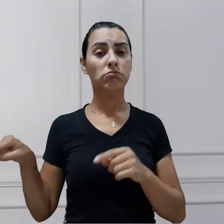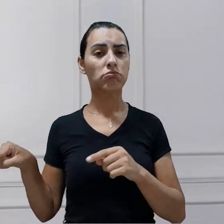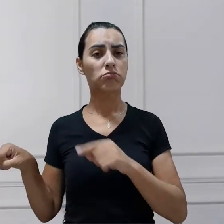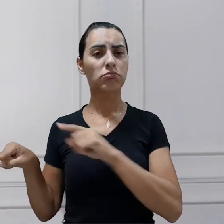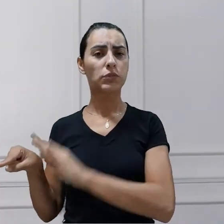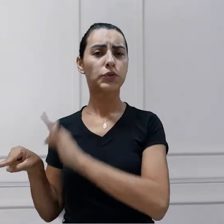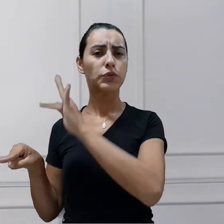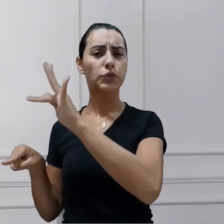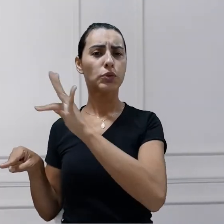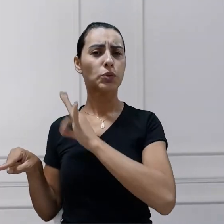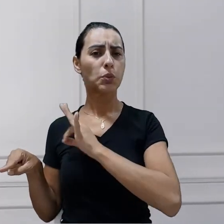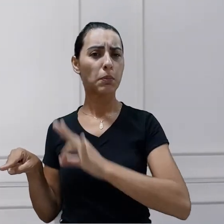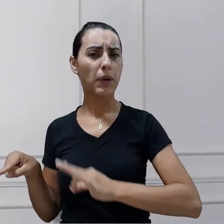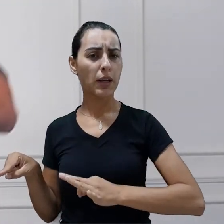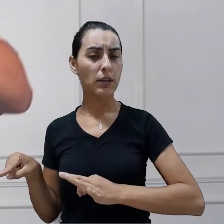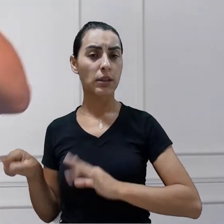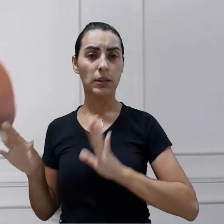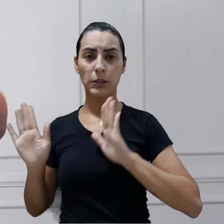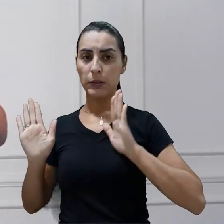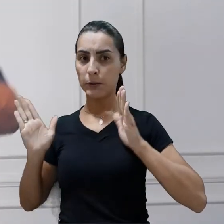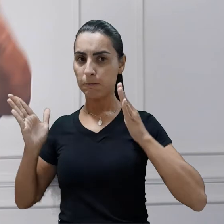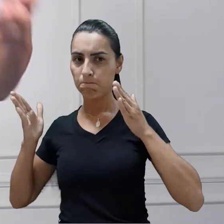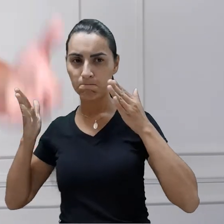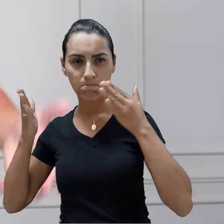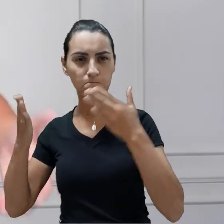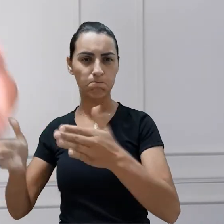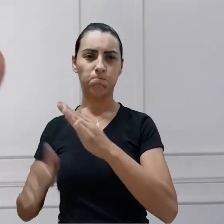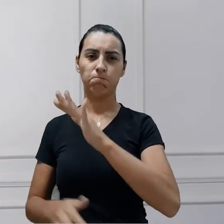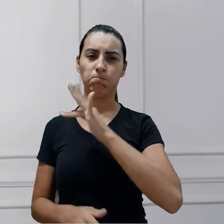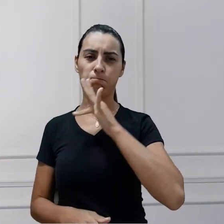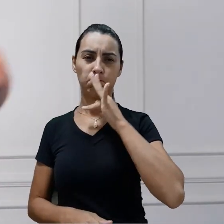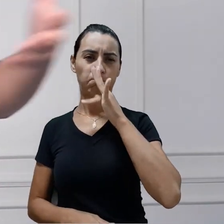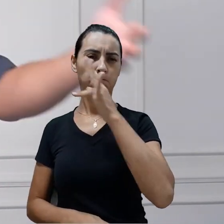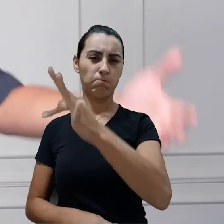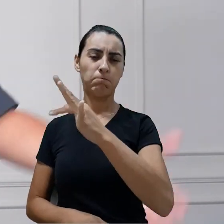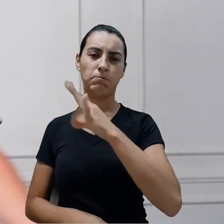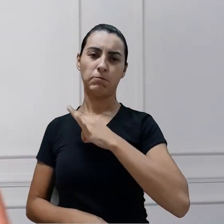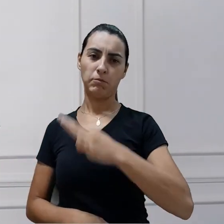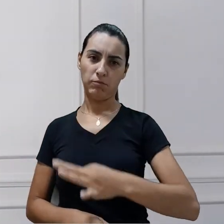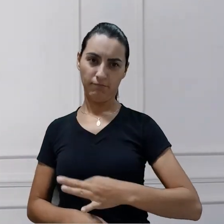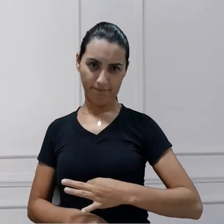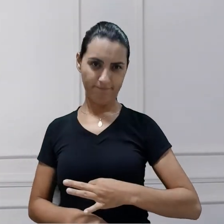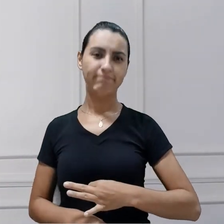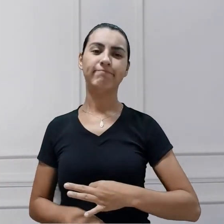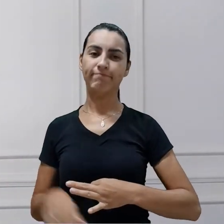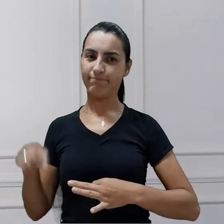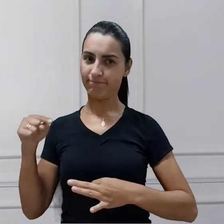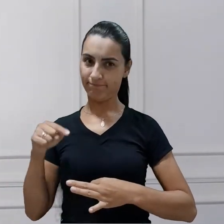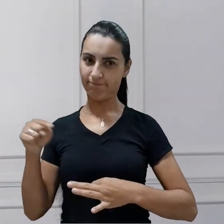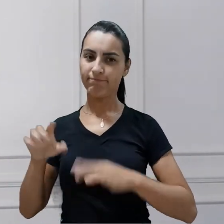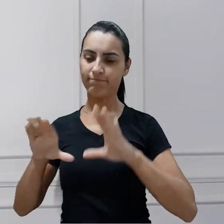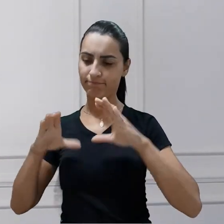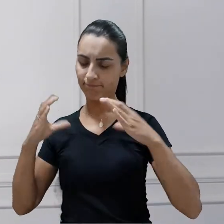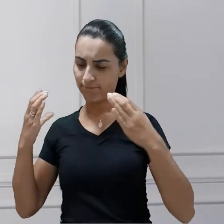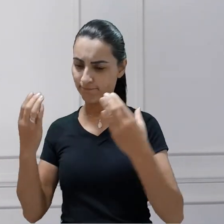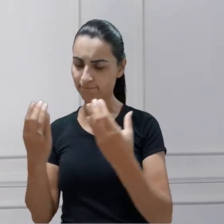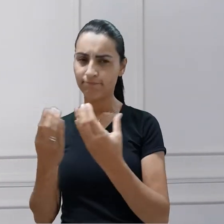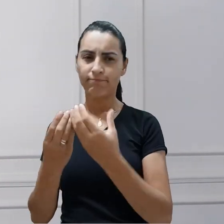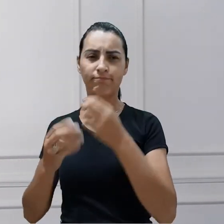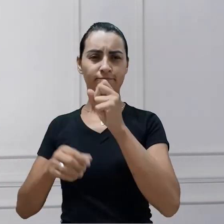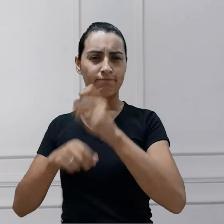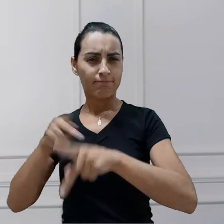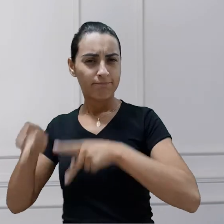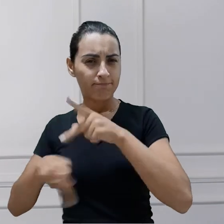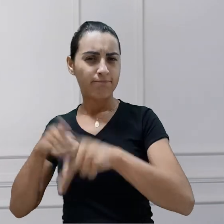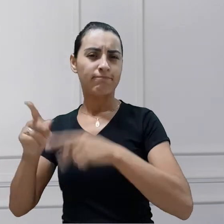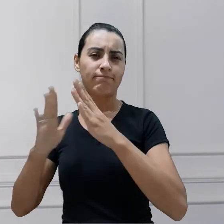o sacerdócio, dedica-se de corpo e alma inteiramente para o seu ministério e para a sua comunidade, para a porção do povo